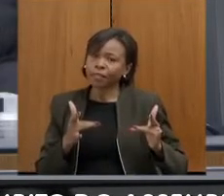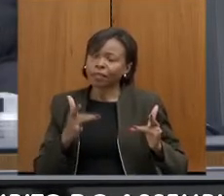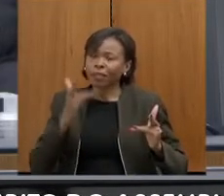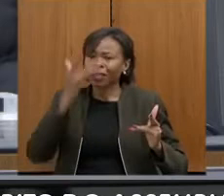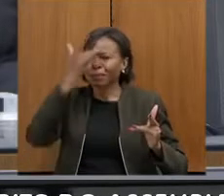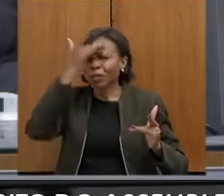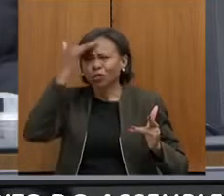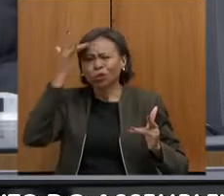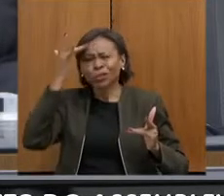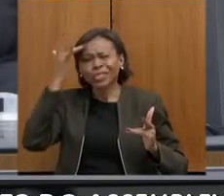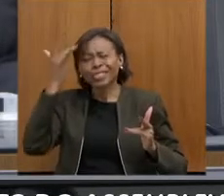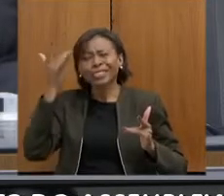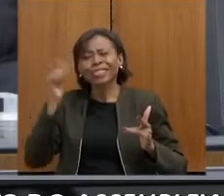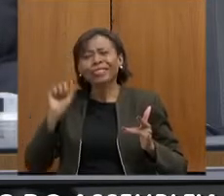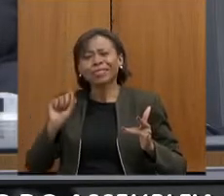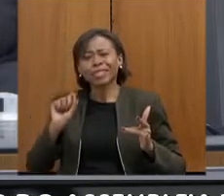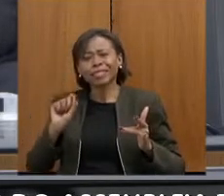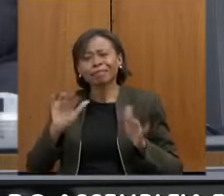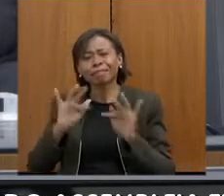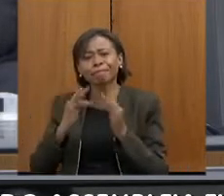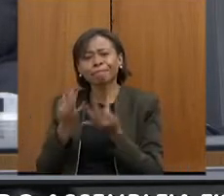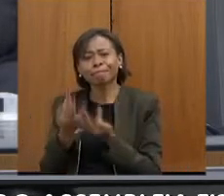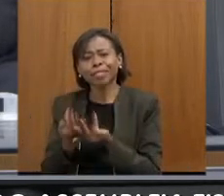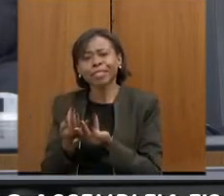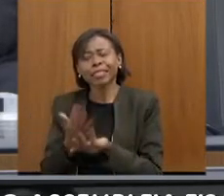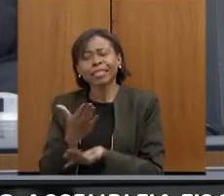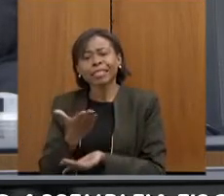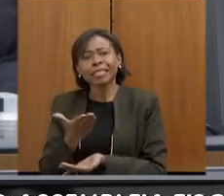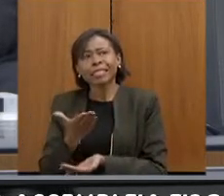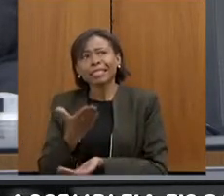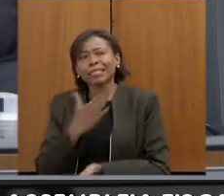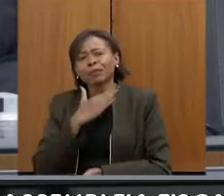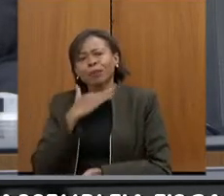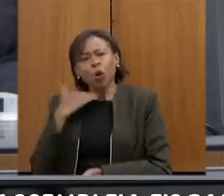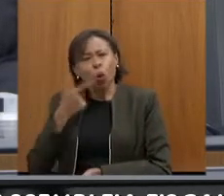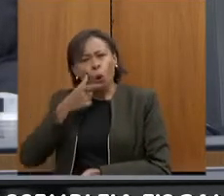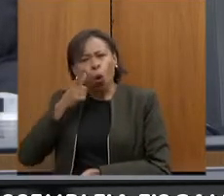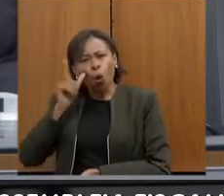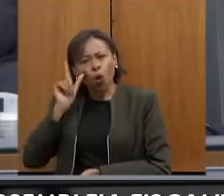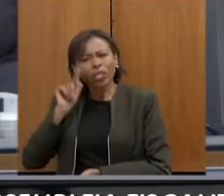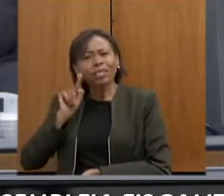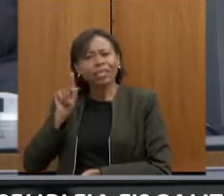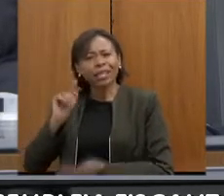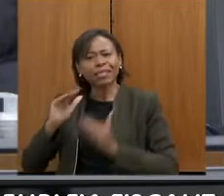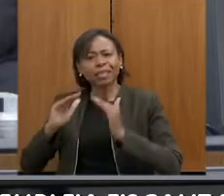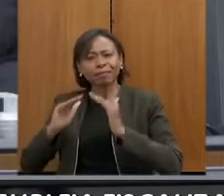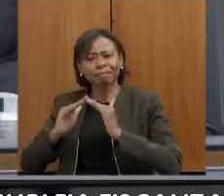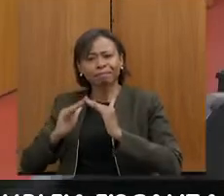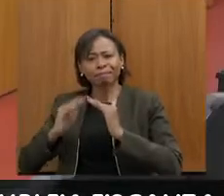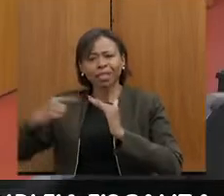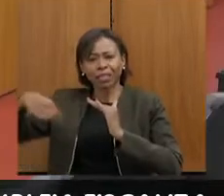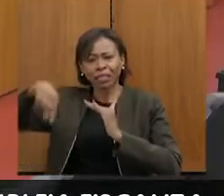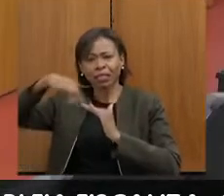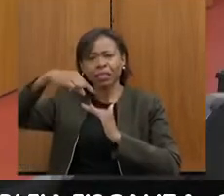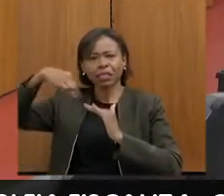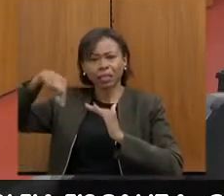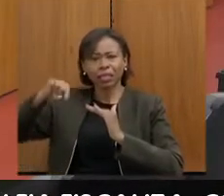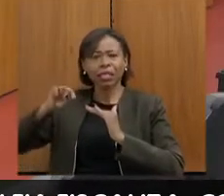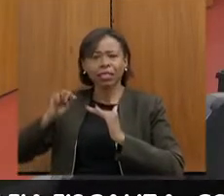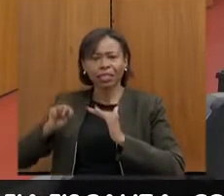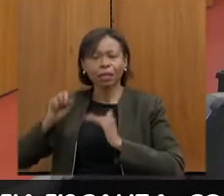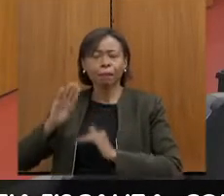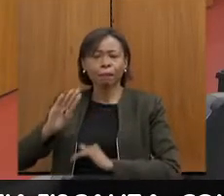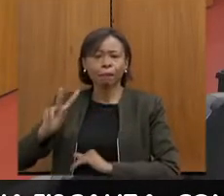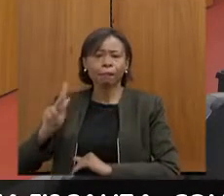infelizmente, perderam a vida nessa tragédia ocorrida ontem na Santa Casa de Misericórdia,